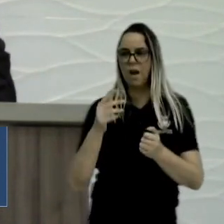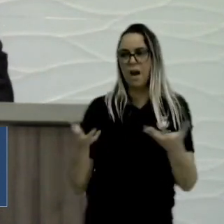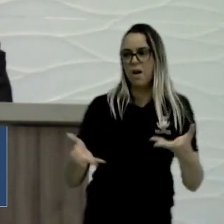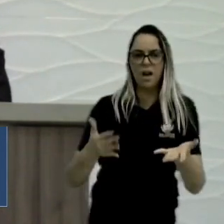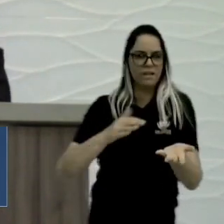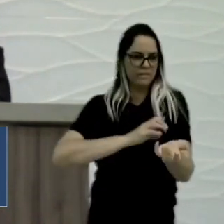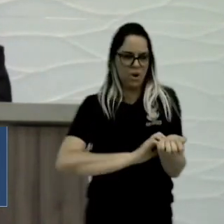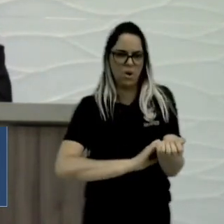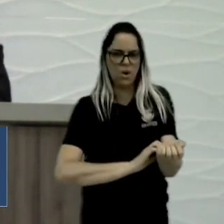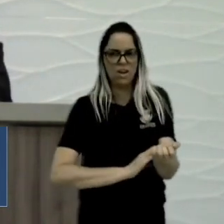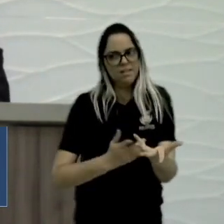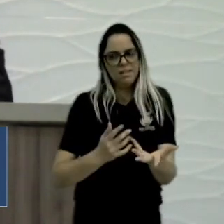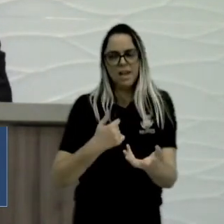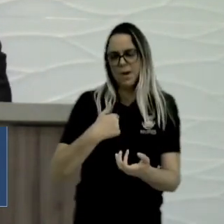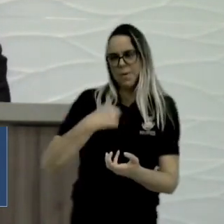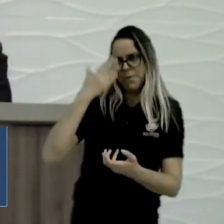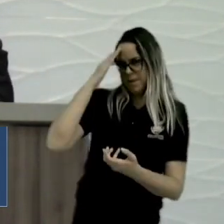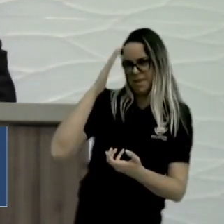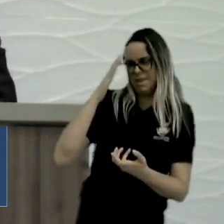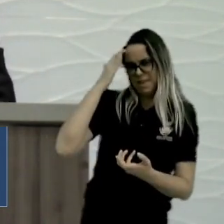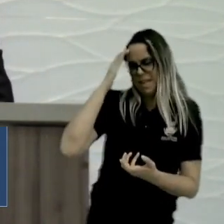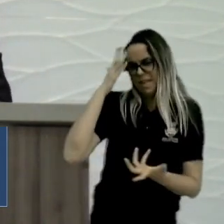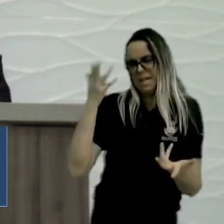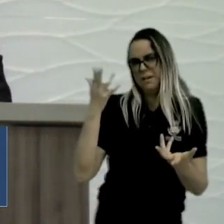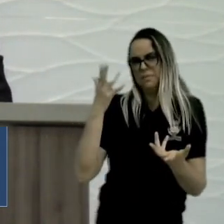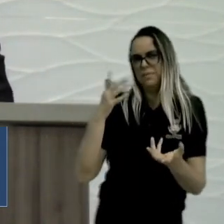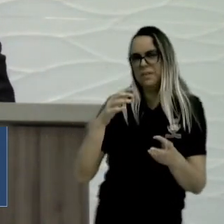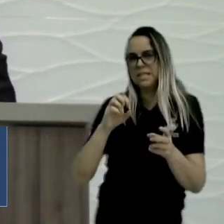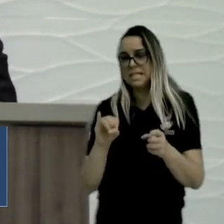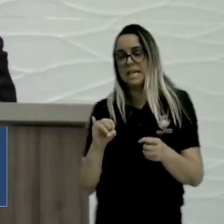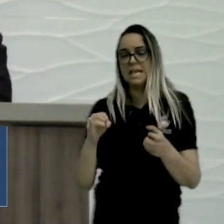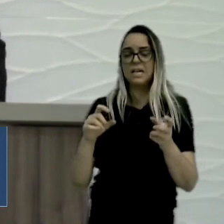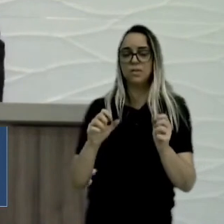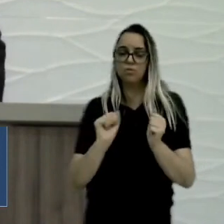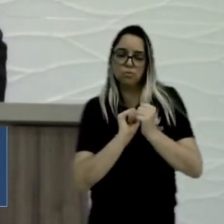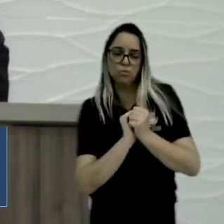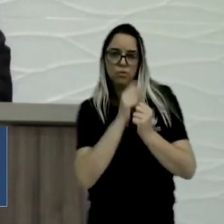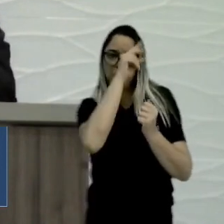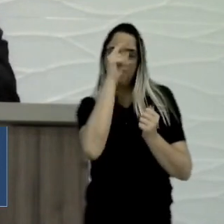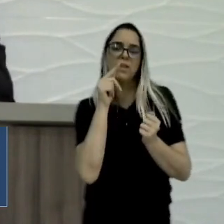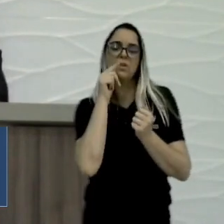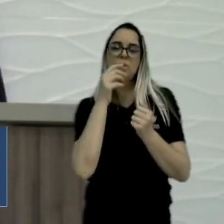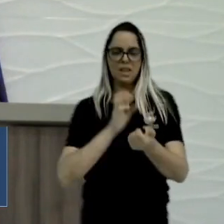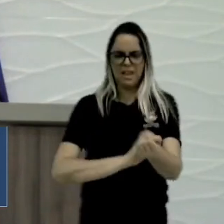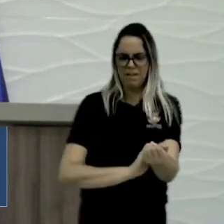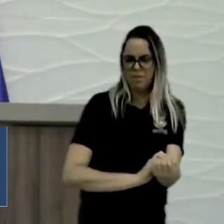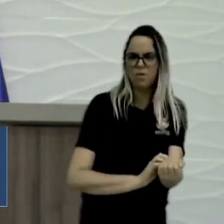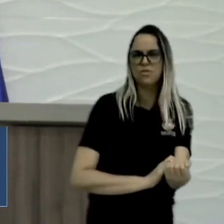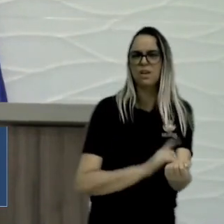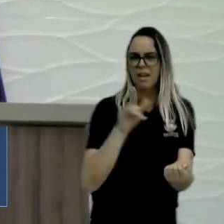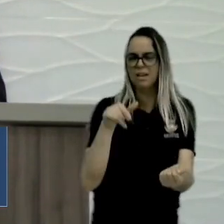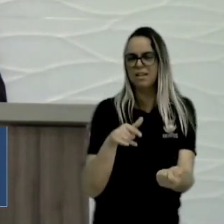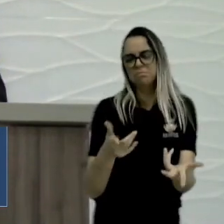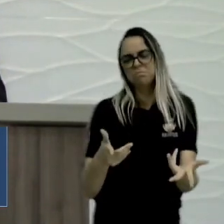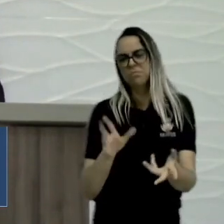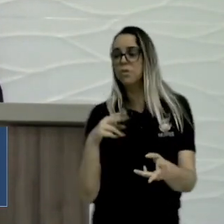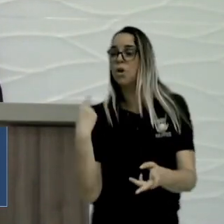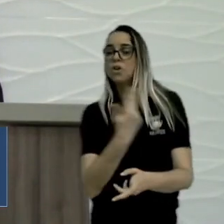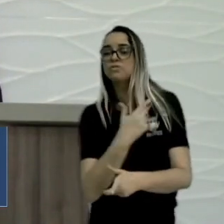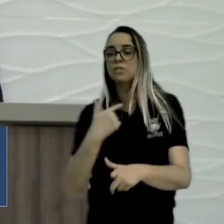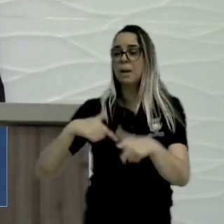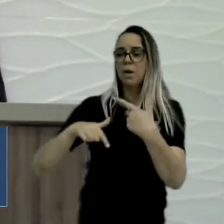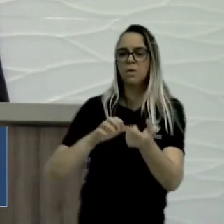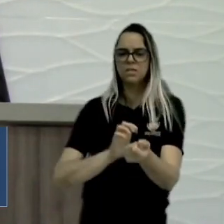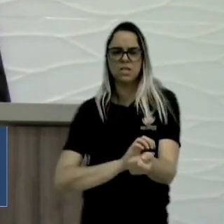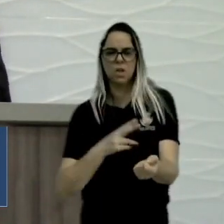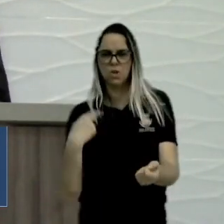entender. Quem está na situação não é para ficar nervoso, nem quem está na oposição, trabalhando sem nervosismo